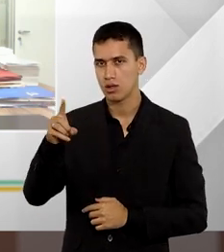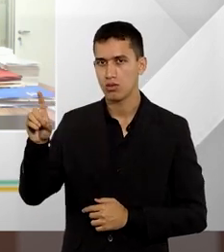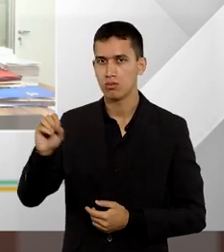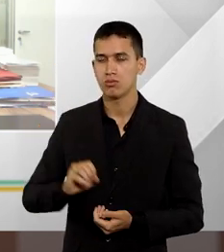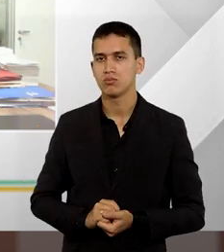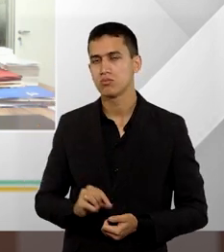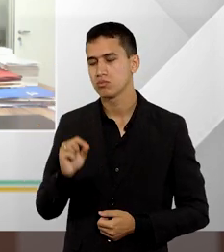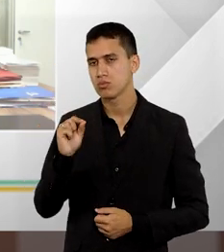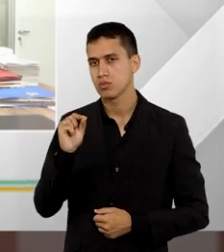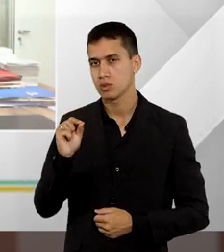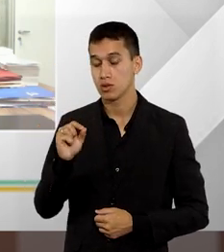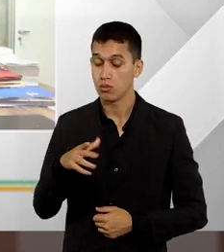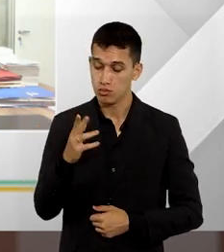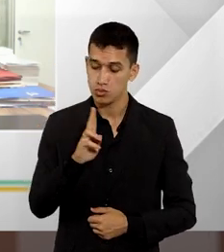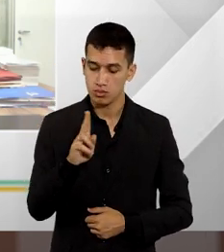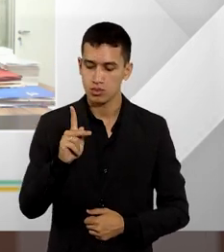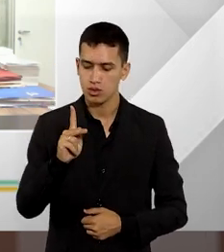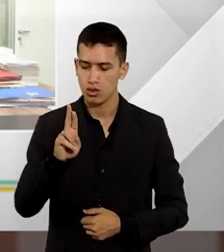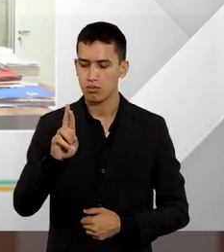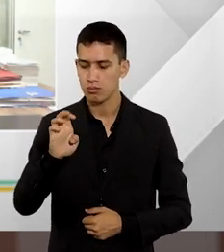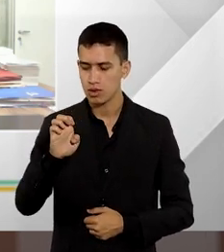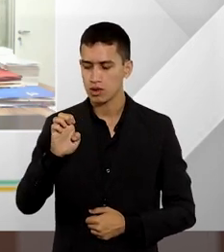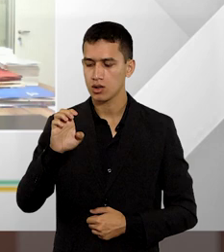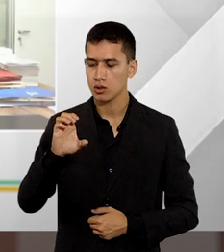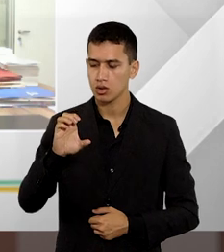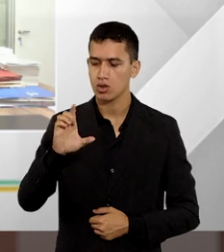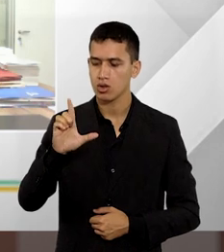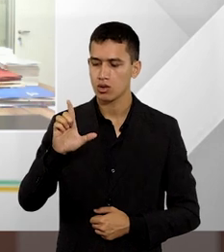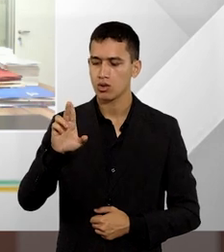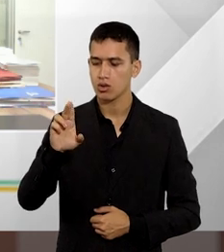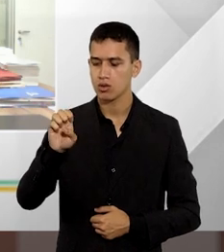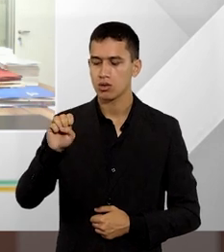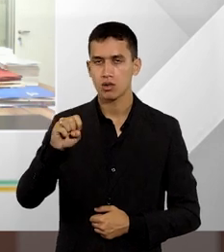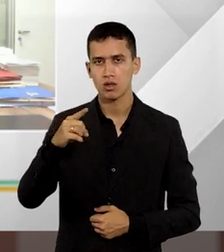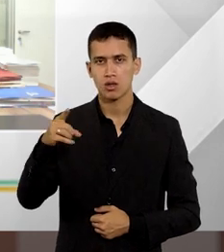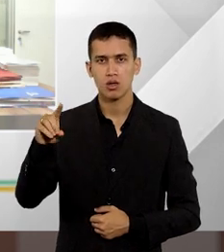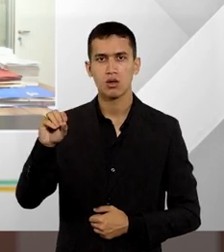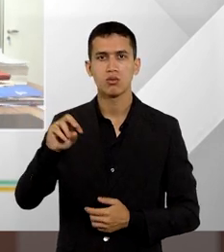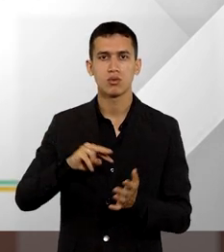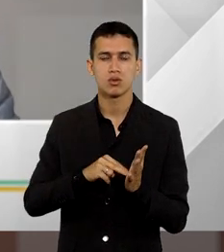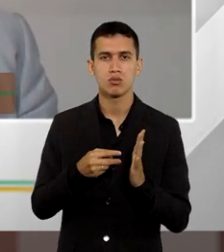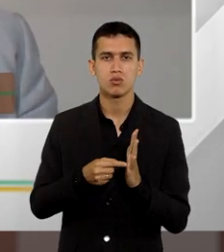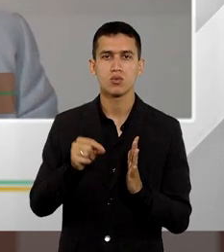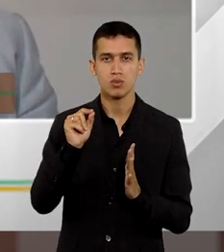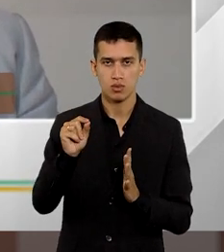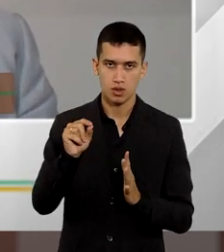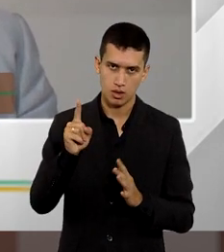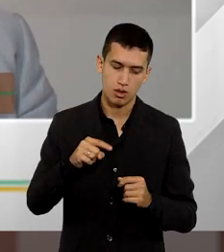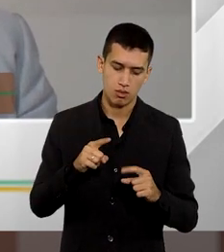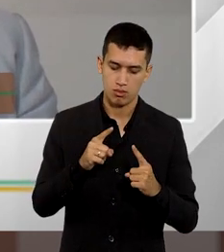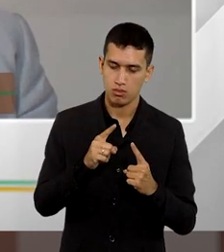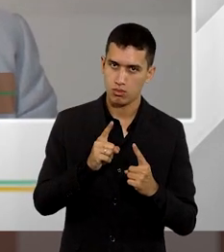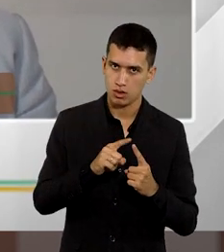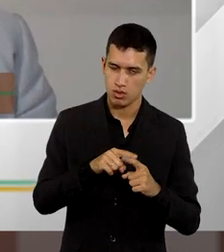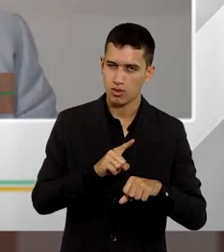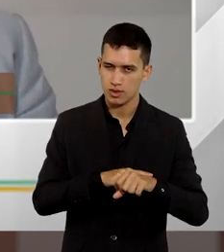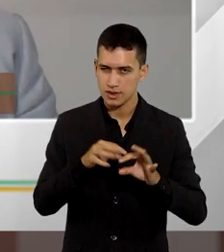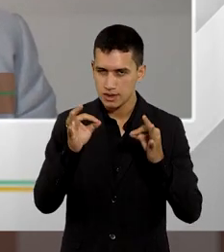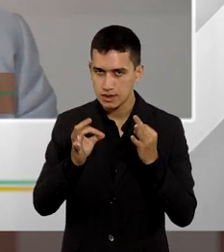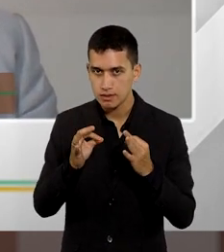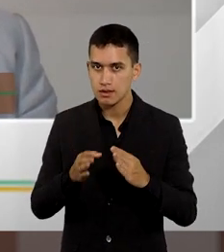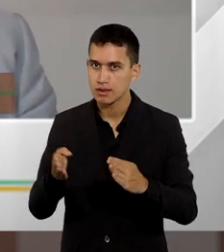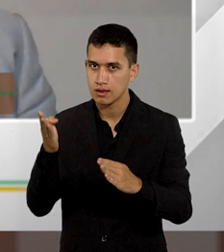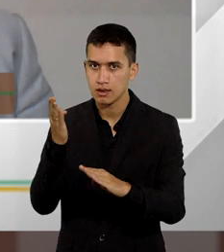primeiramente, então vamos falar de preclusão. Preclusão é quando você teria um momento apropriado para entrar com um recurso ou uma